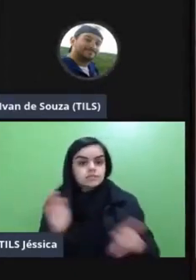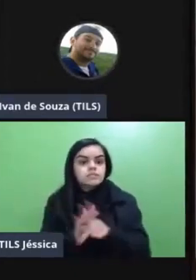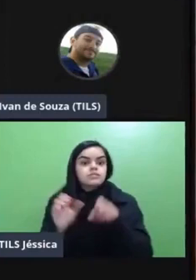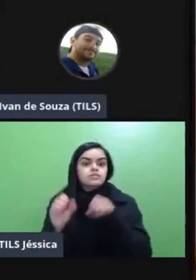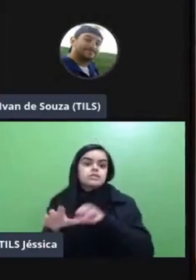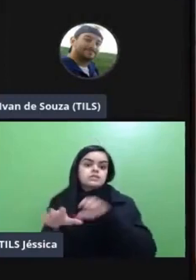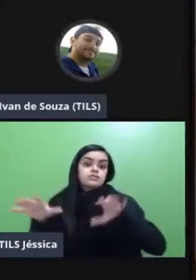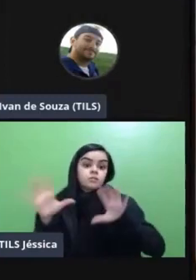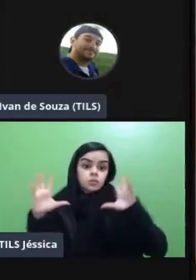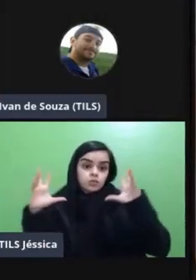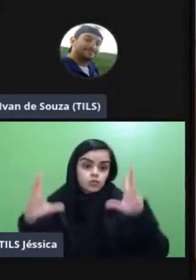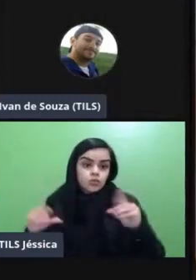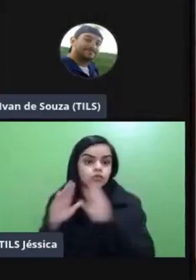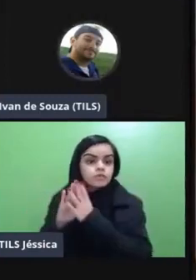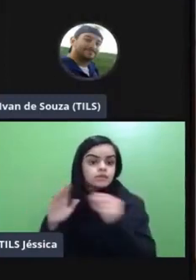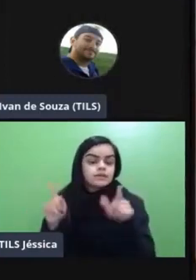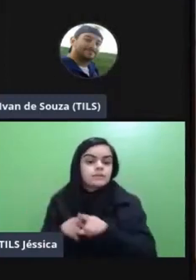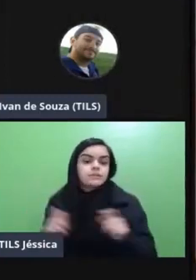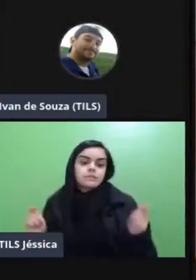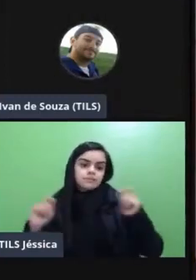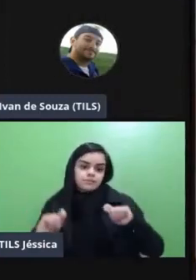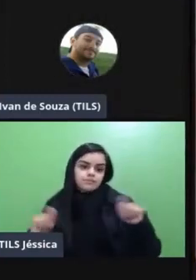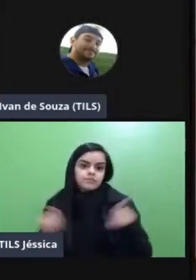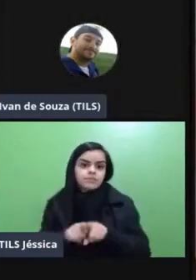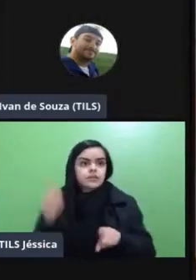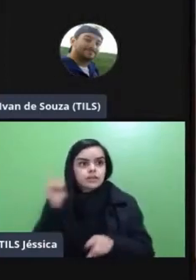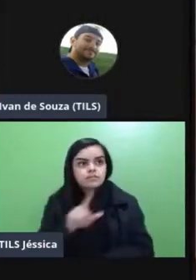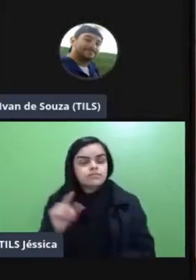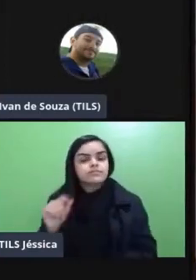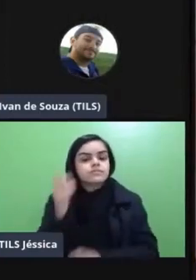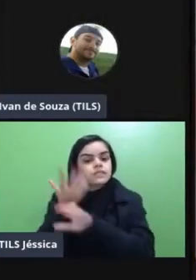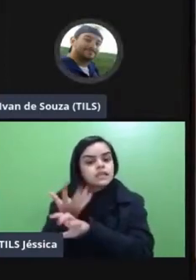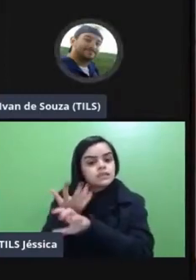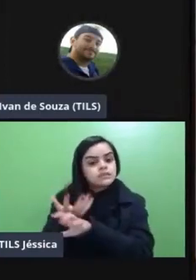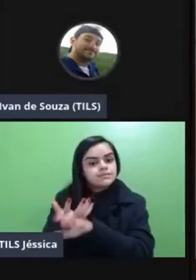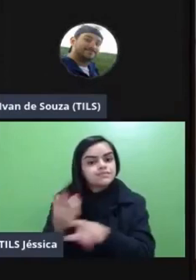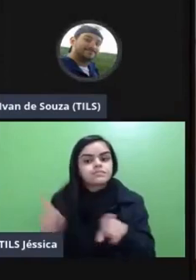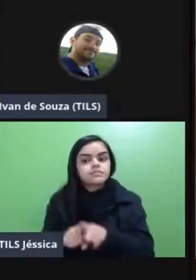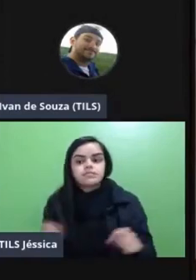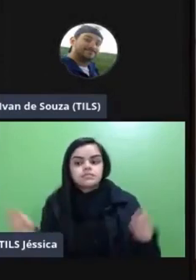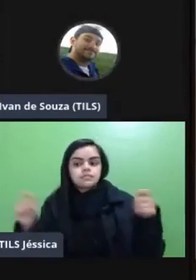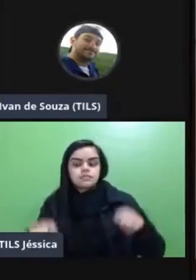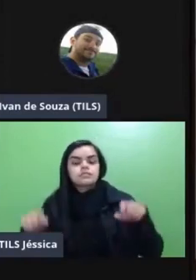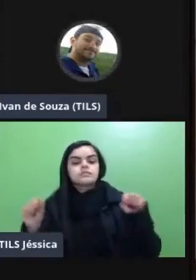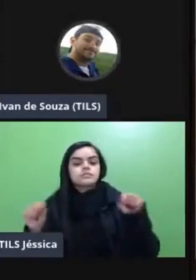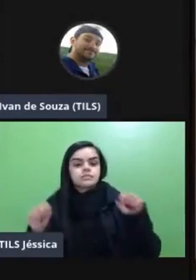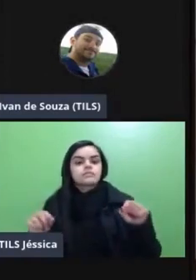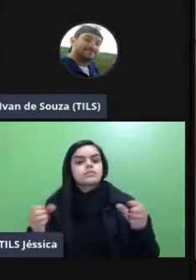todos né esses modelos e essas possibilidades para que essas disciplinas possam ser